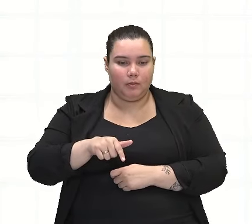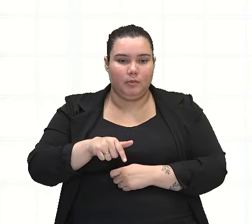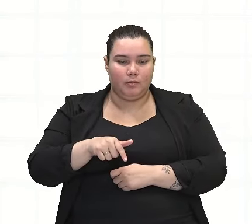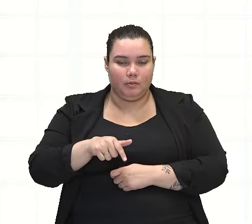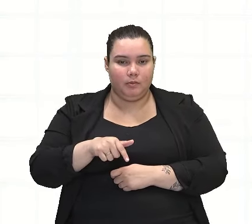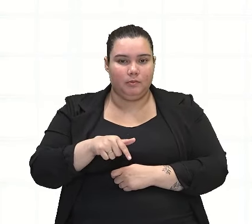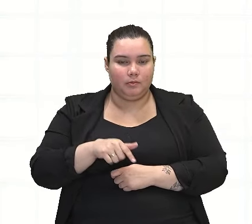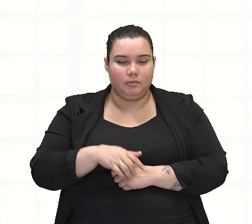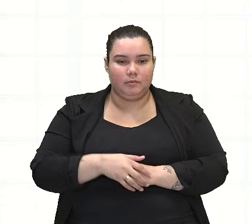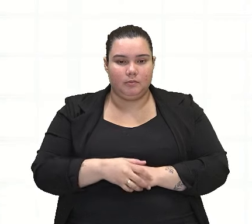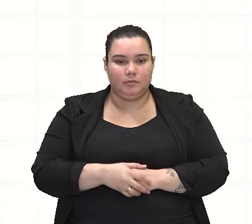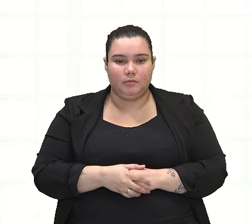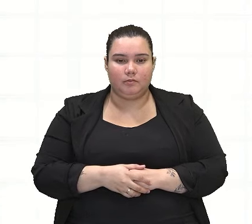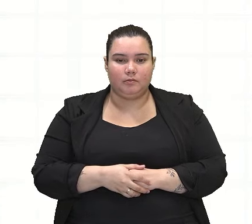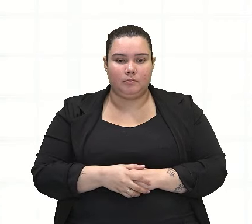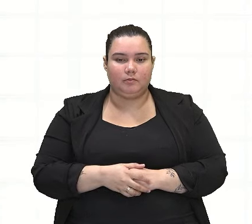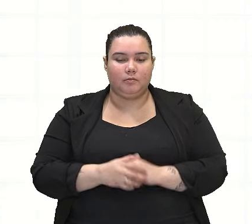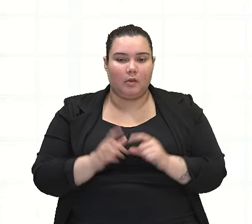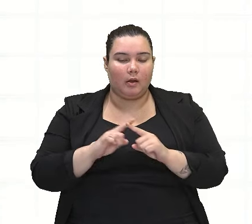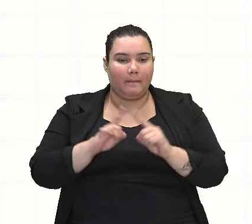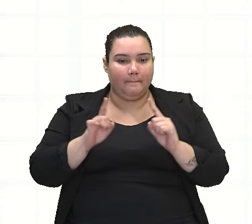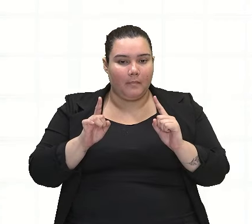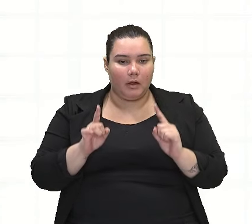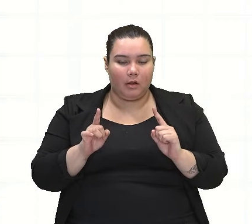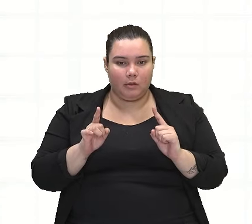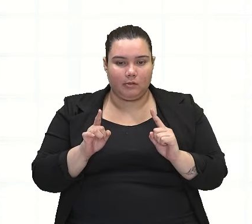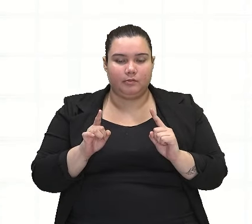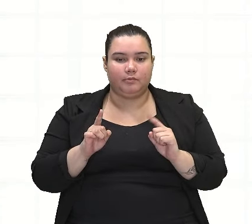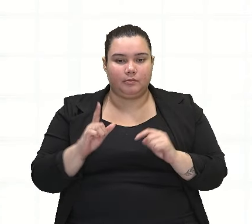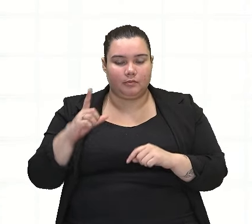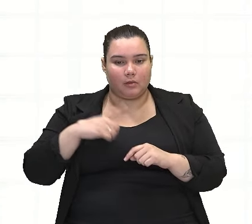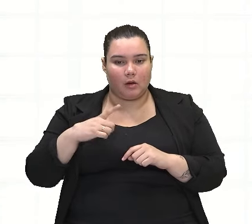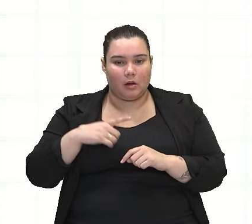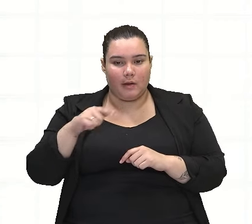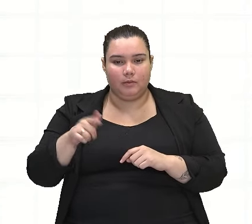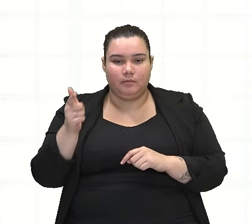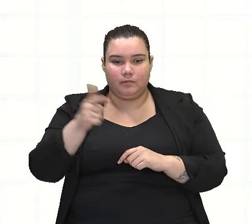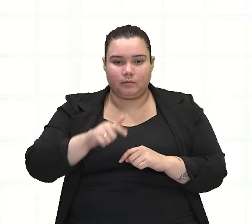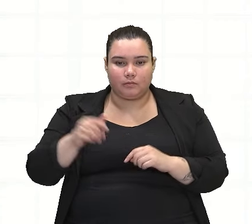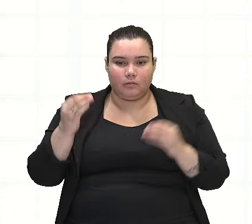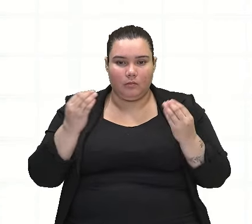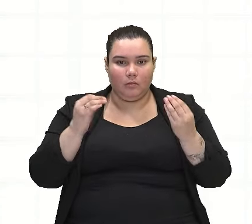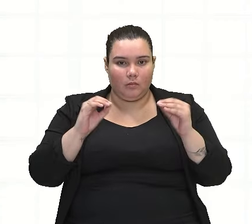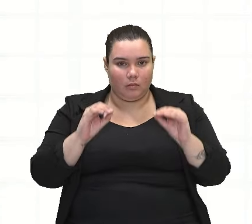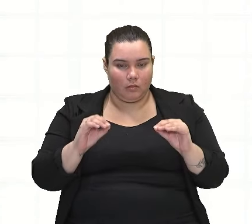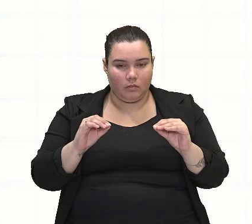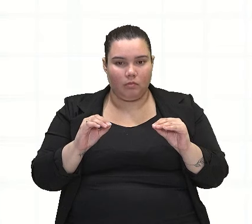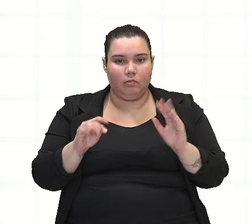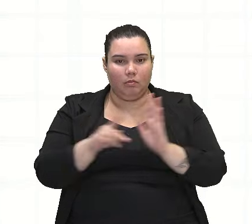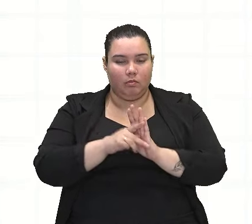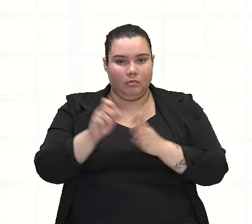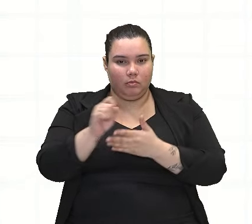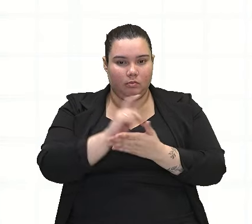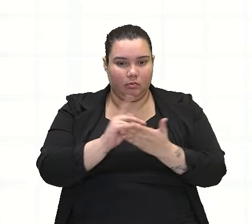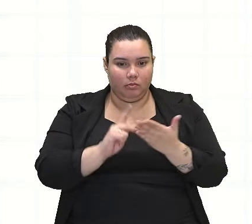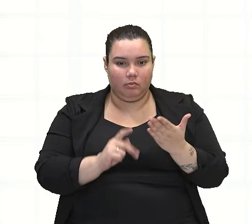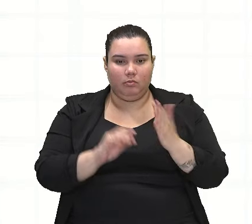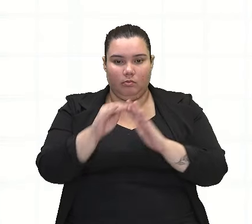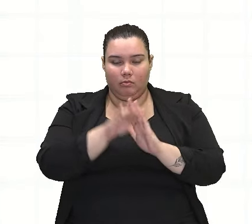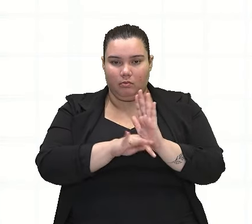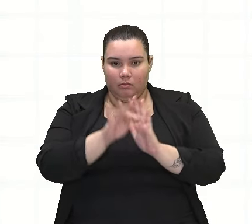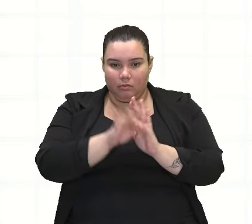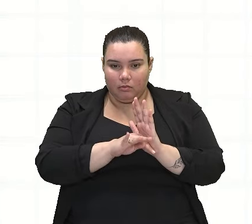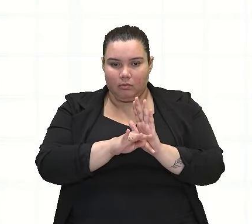está contida em mar. Mas, no entanto, quando a tem essa repetição intencional em um poema, em um texto literário,